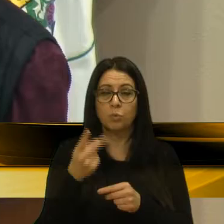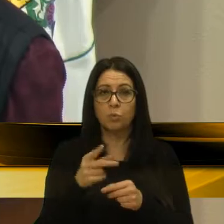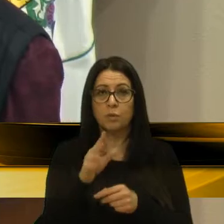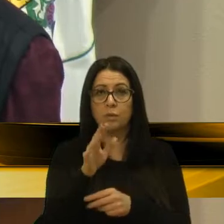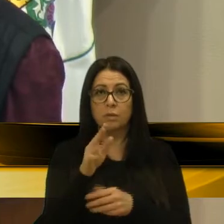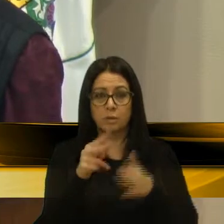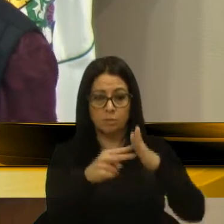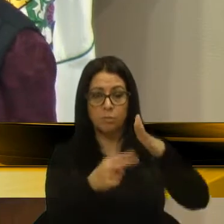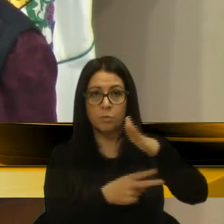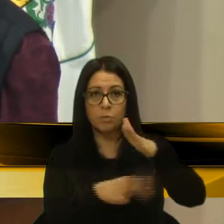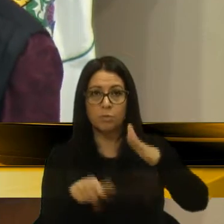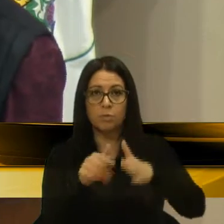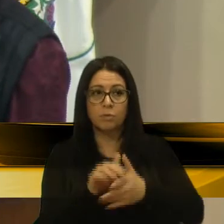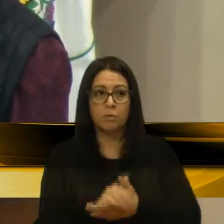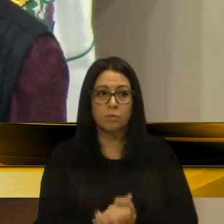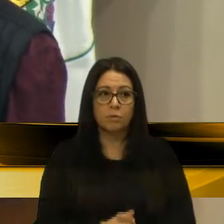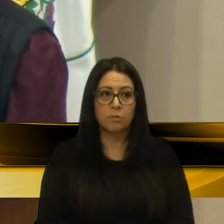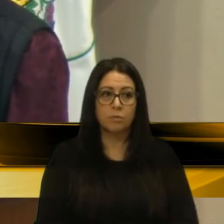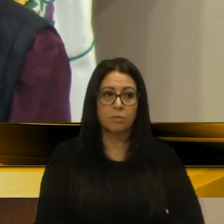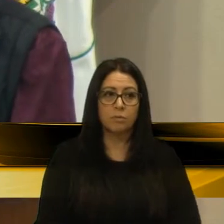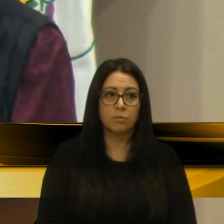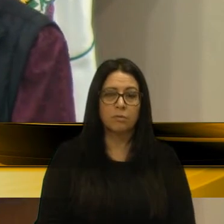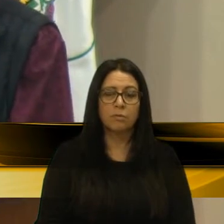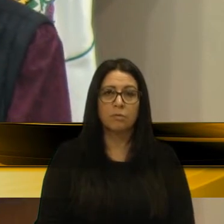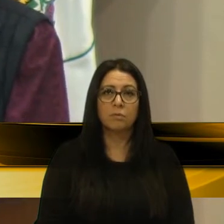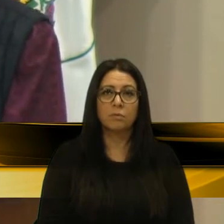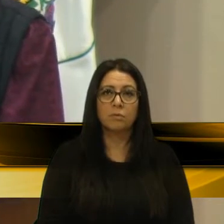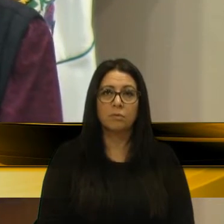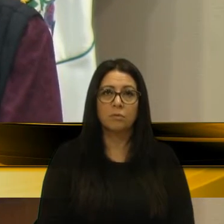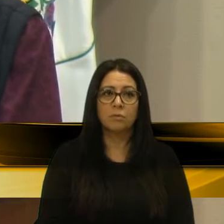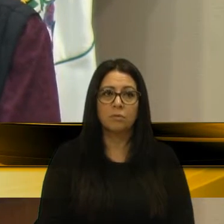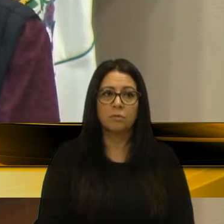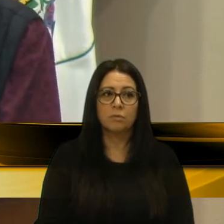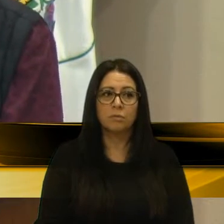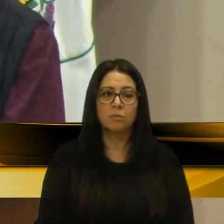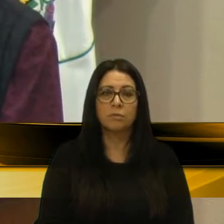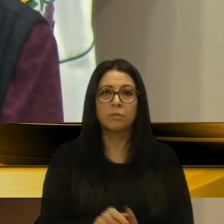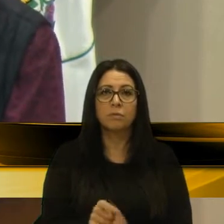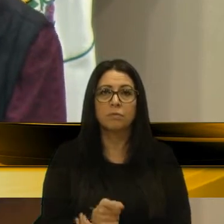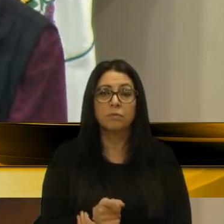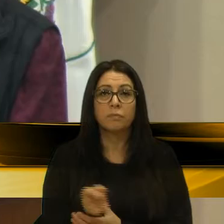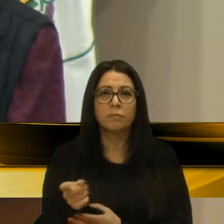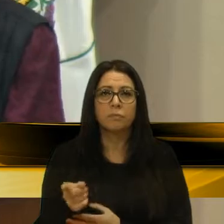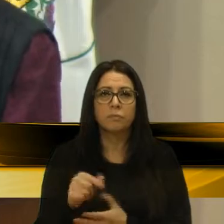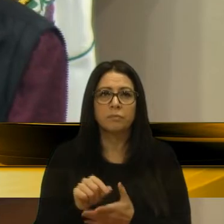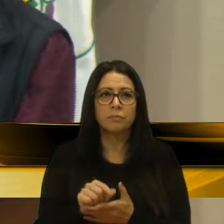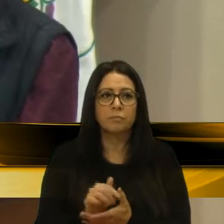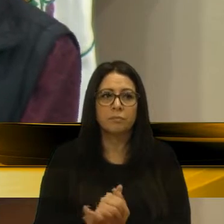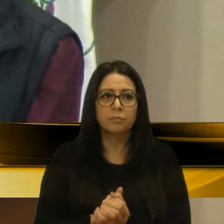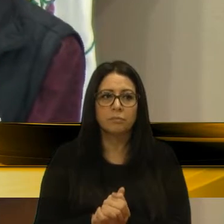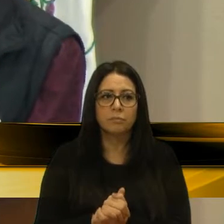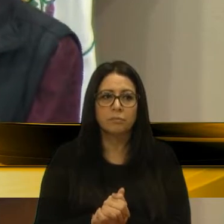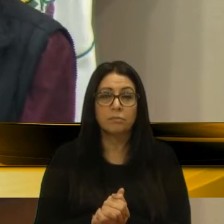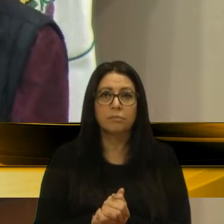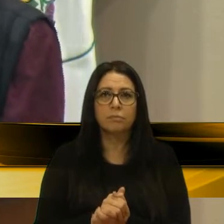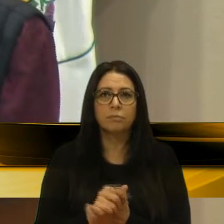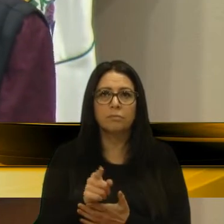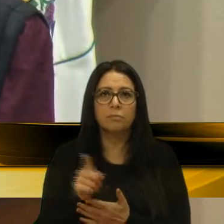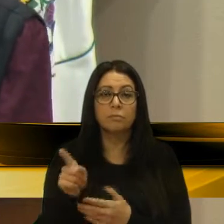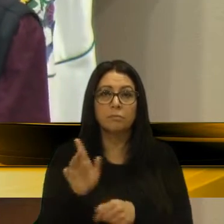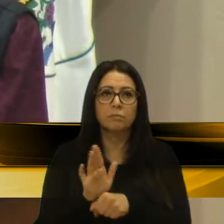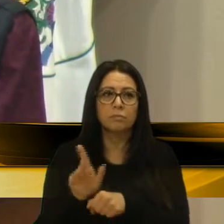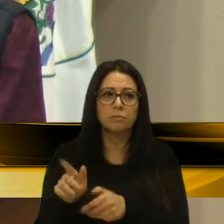está aí, inclusive, uma moradora participando comigo, que mora por perto, pai dela mora mais perto, ela morava há pouco tempo,